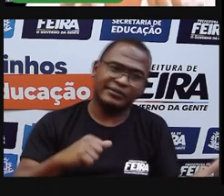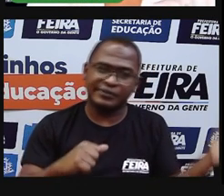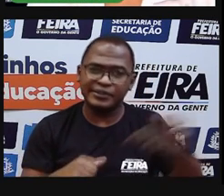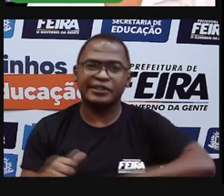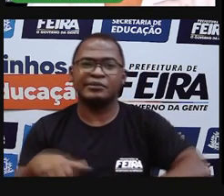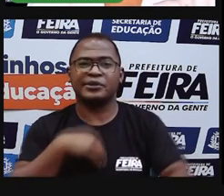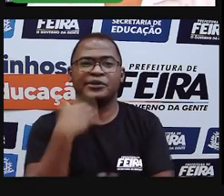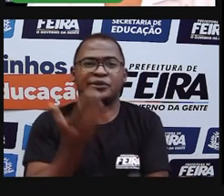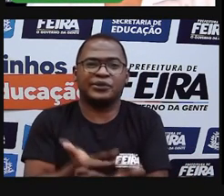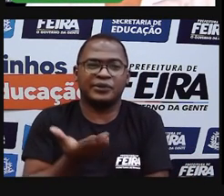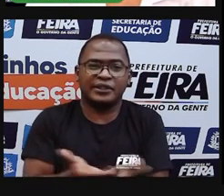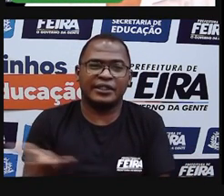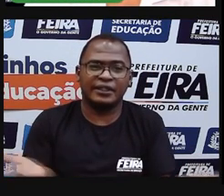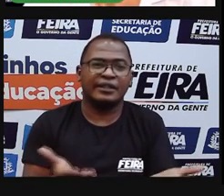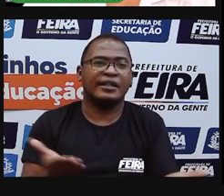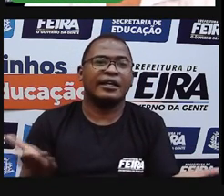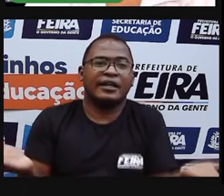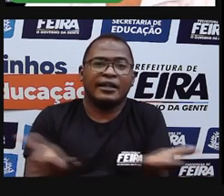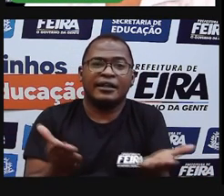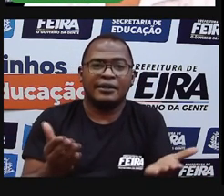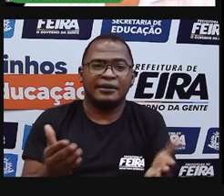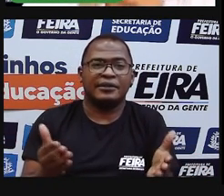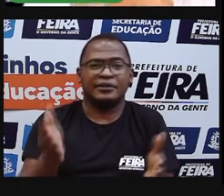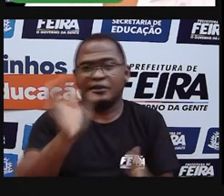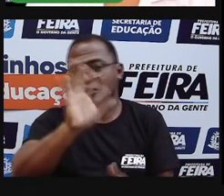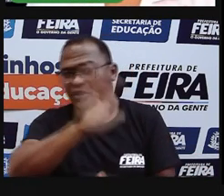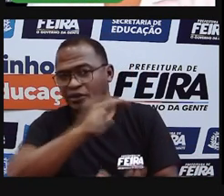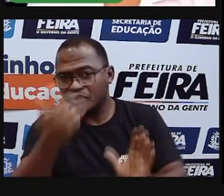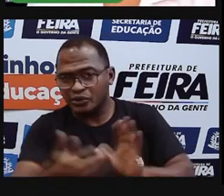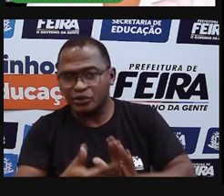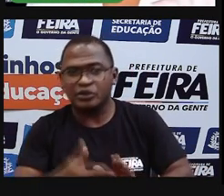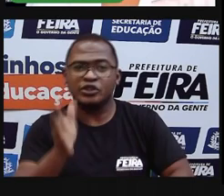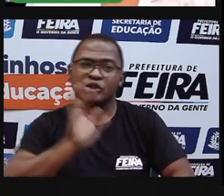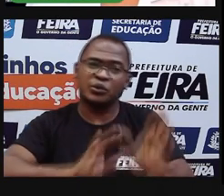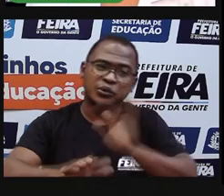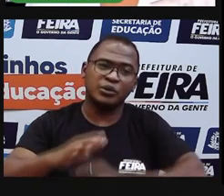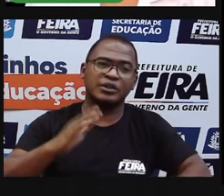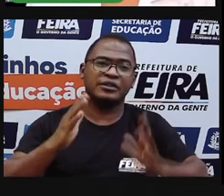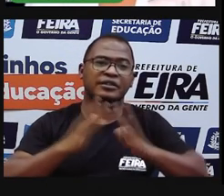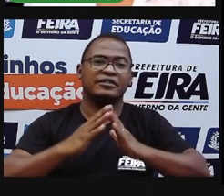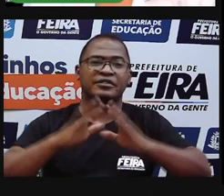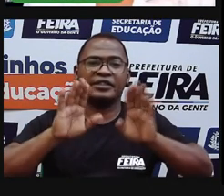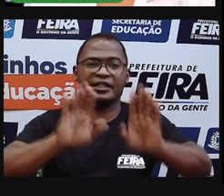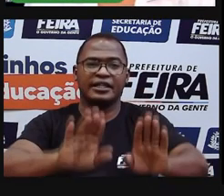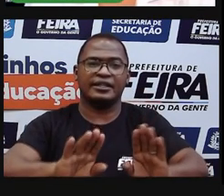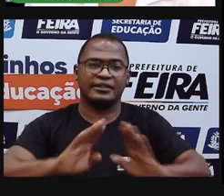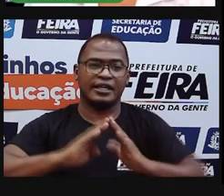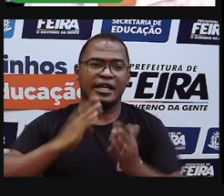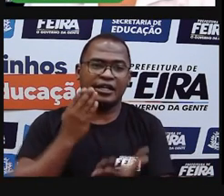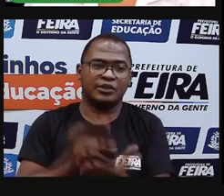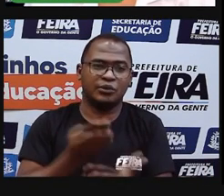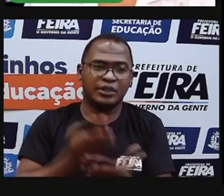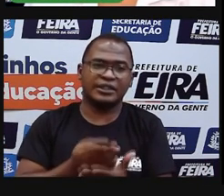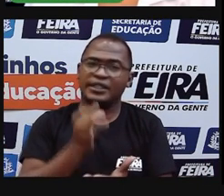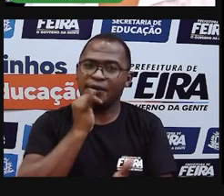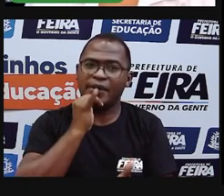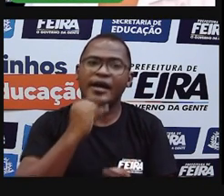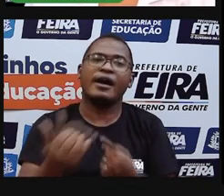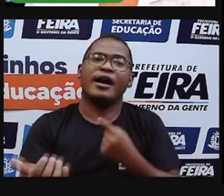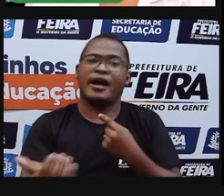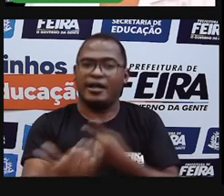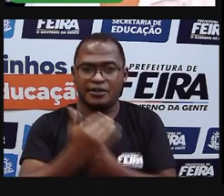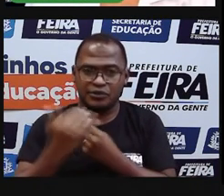E eu me despeço de vocês pedindo que se cuidem, se puder, fiquem em casa. A educação é a maior ferramenta para a